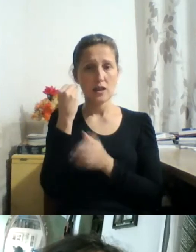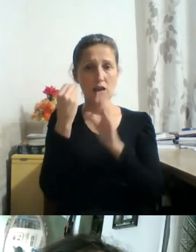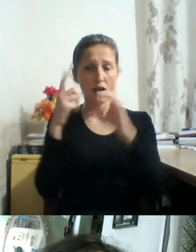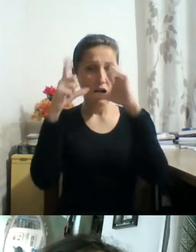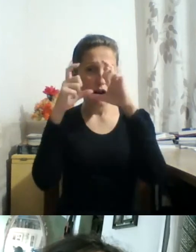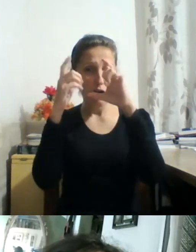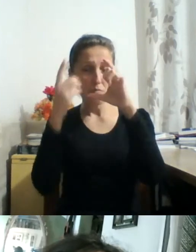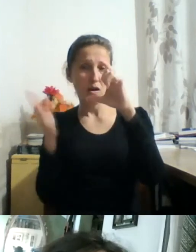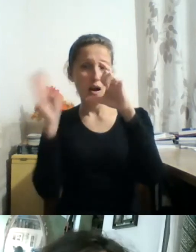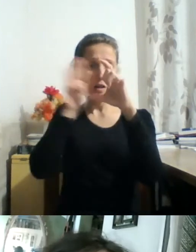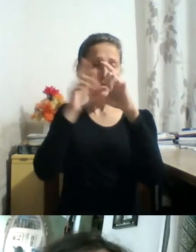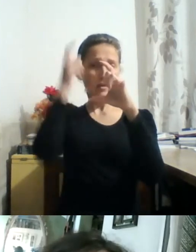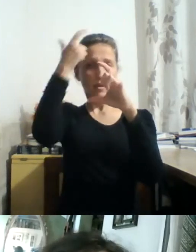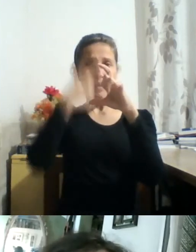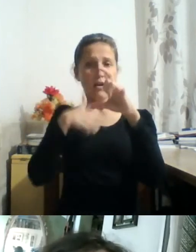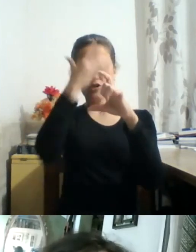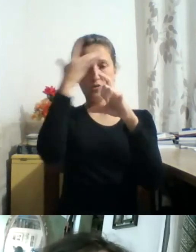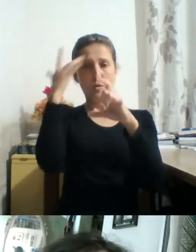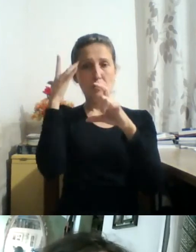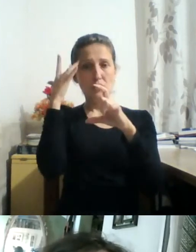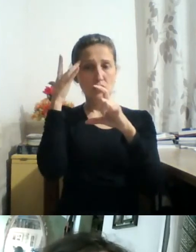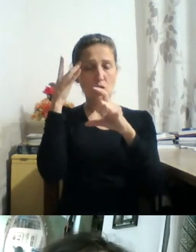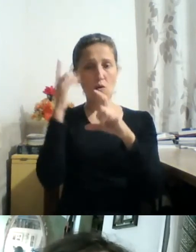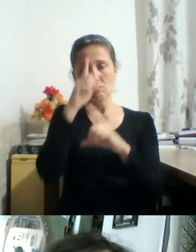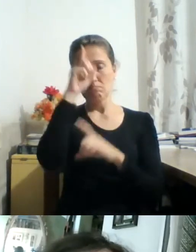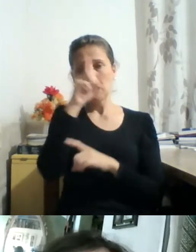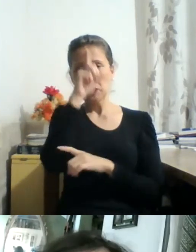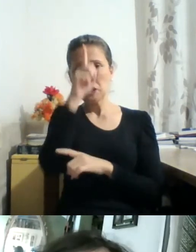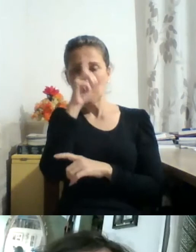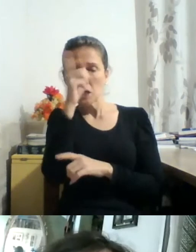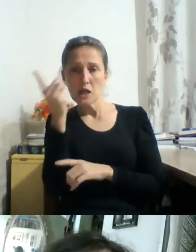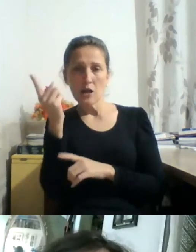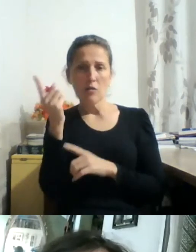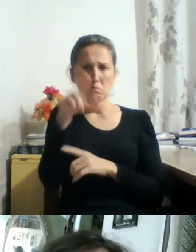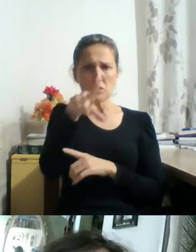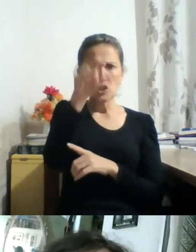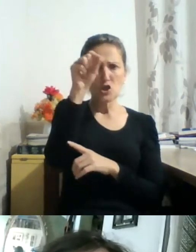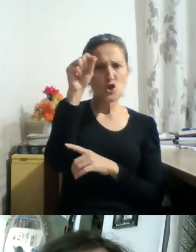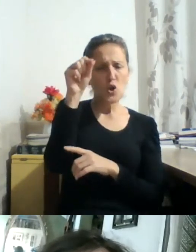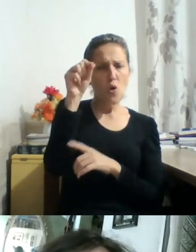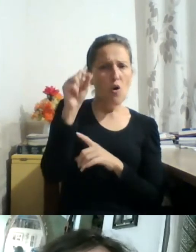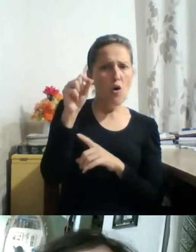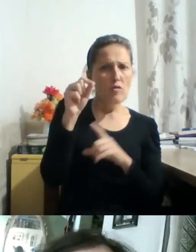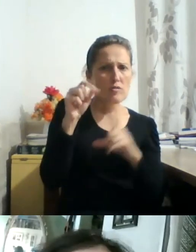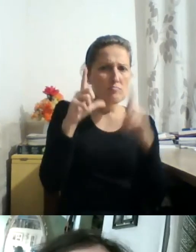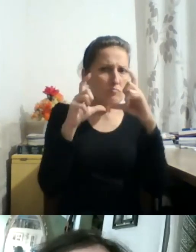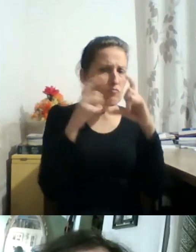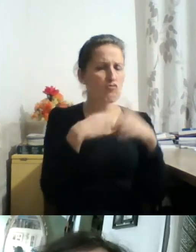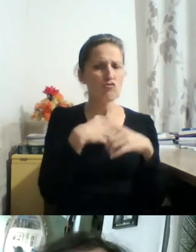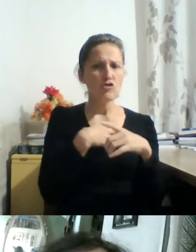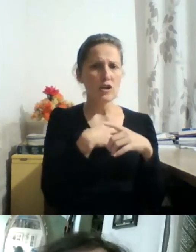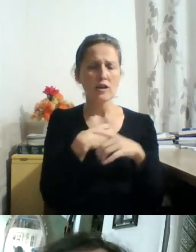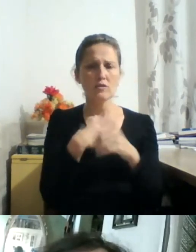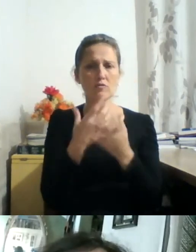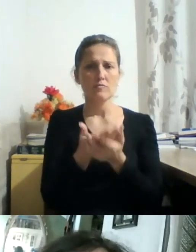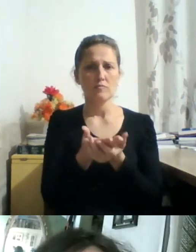ser pensante, alguém que cria, alguém que escolhe ângulos, que seleciona. Portanto, a ficção